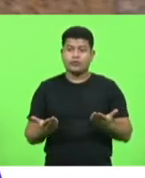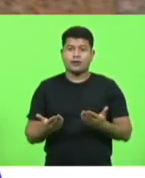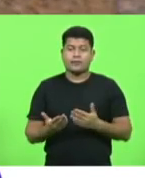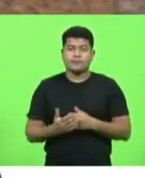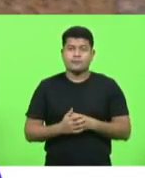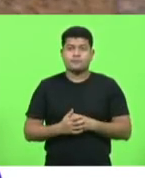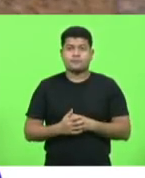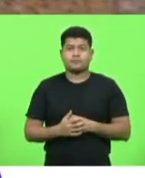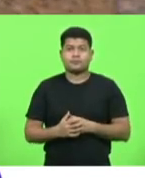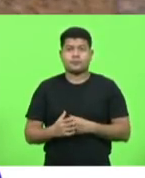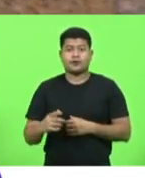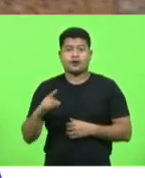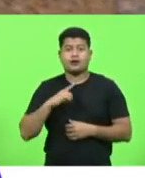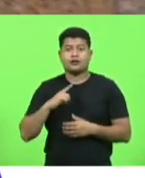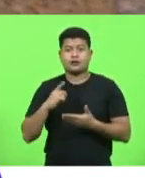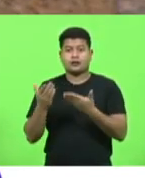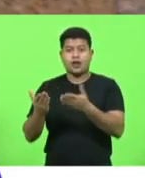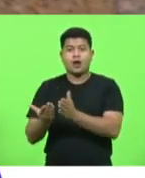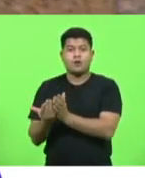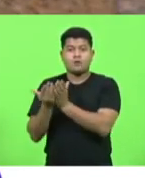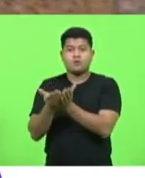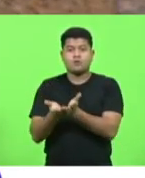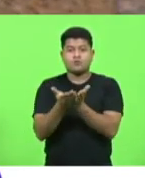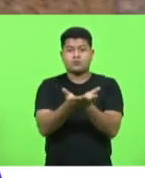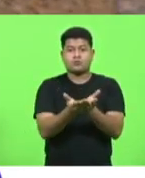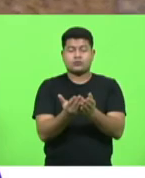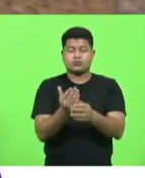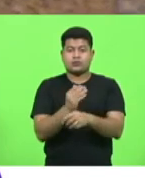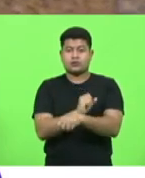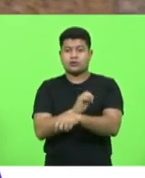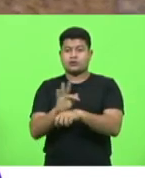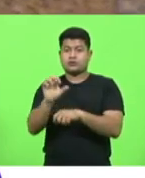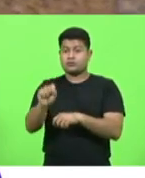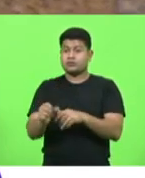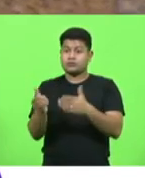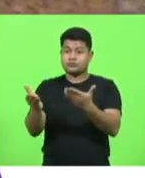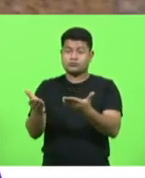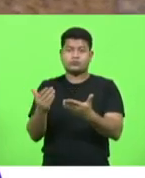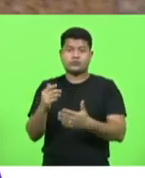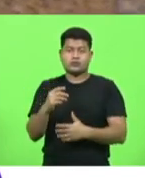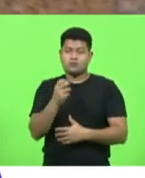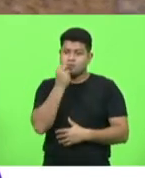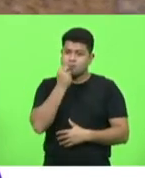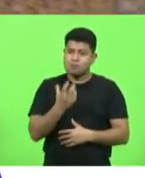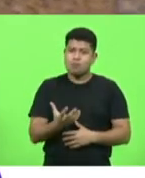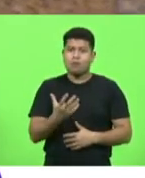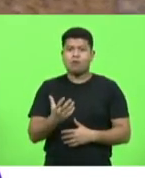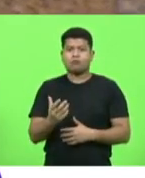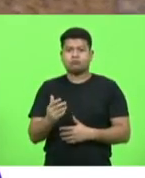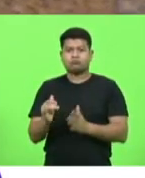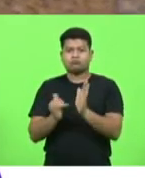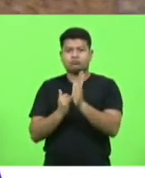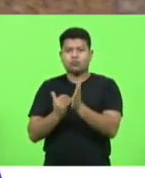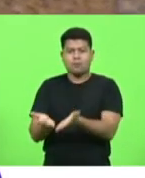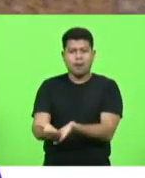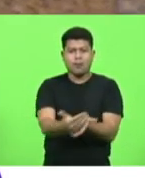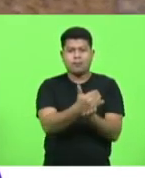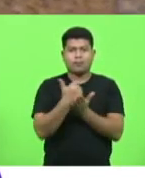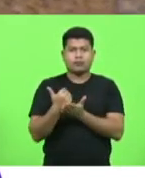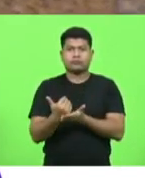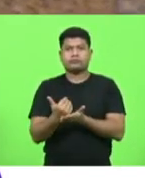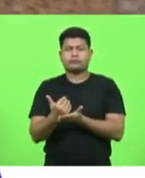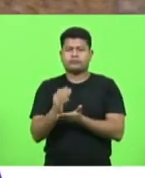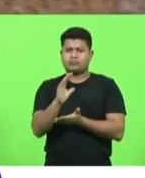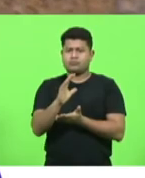ter o porto em São Francisco que dá segundo o que consta uma boa uma boa arrecadação para a cidade façam mais